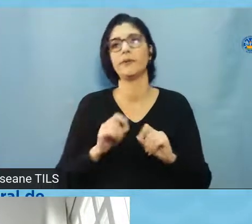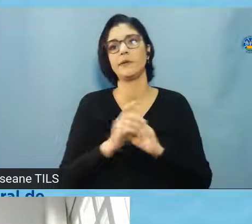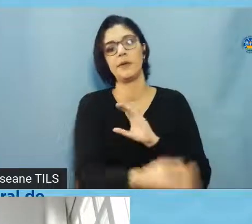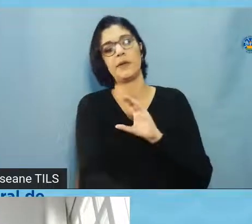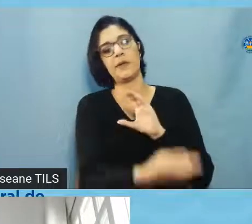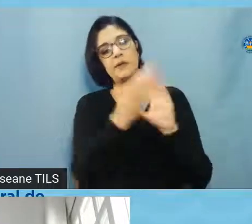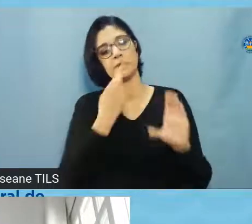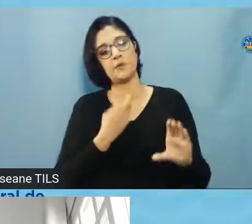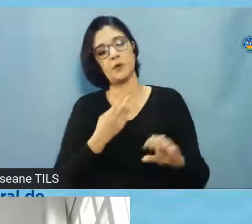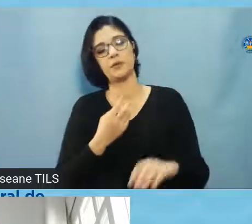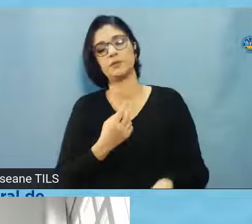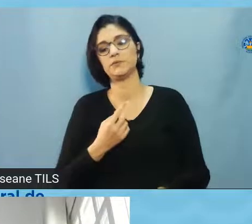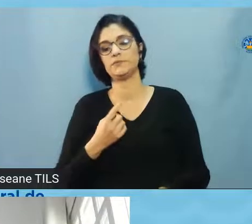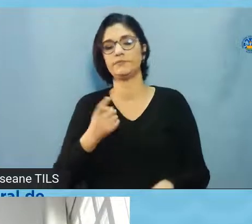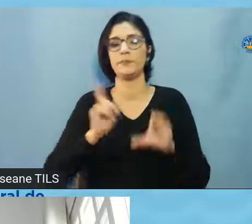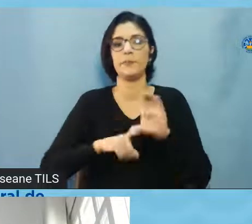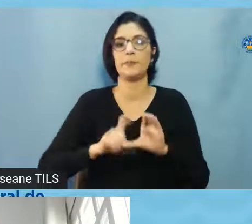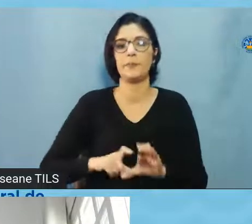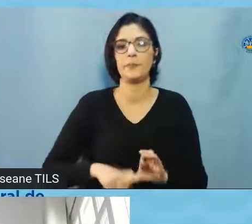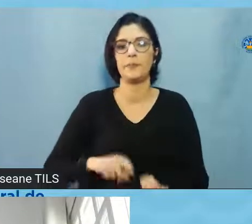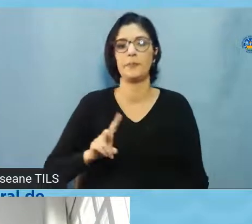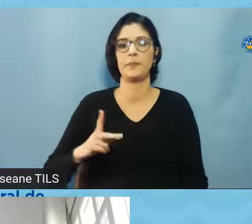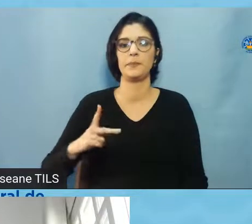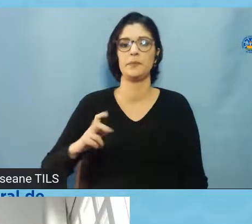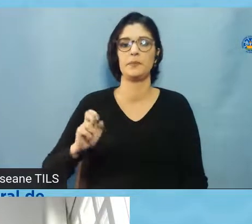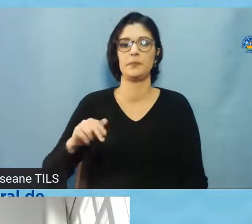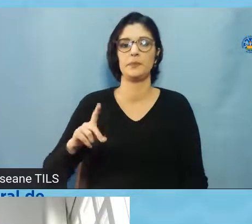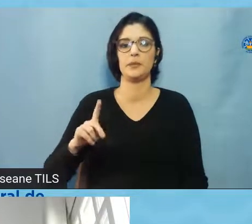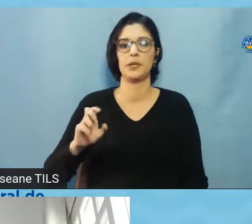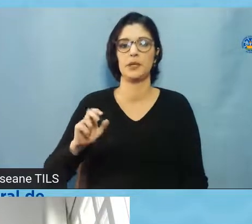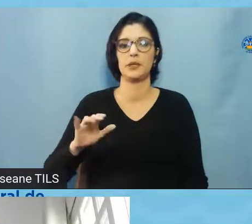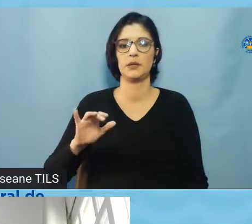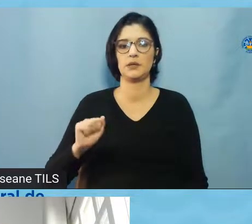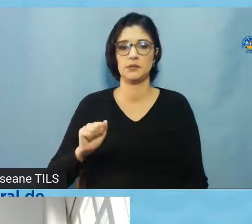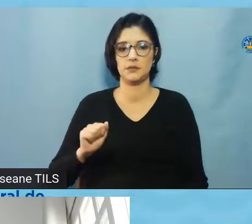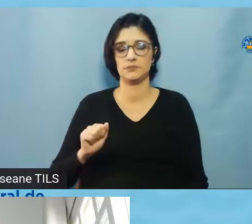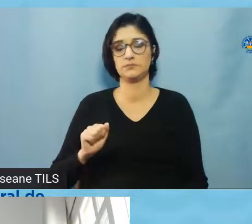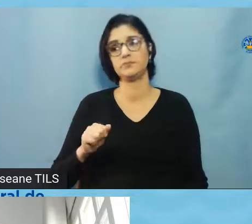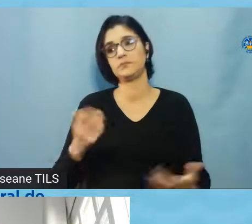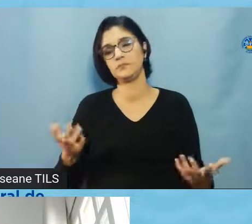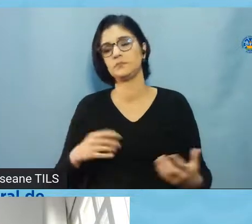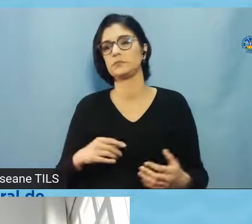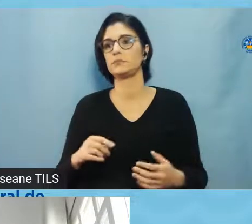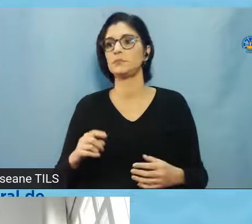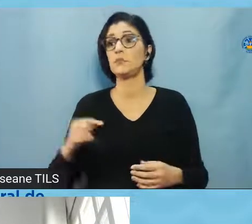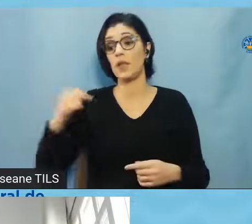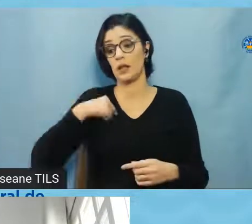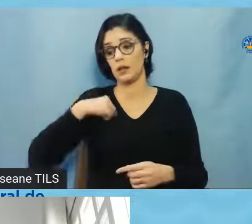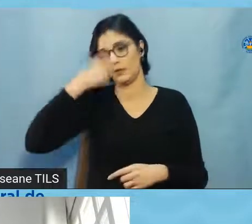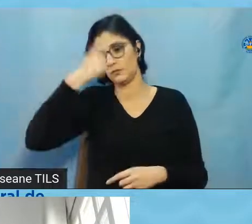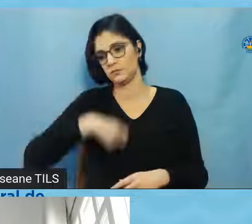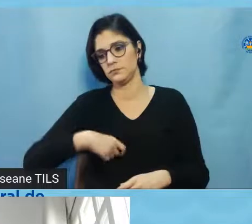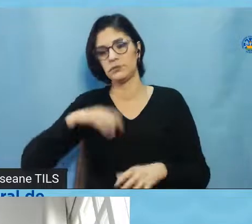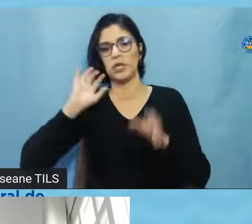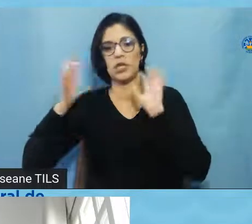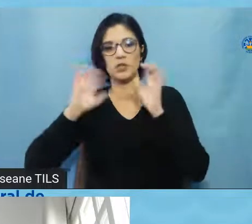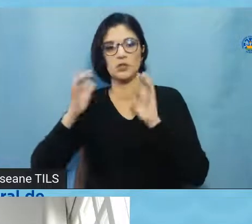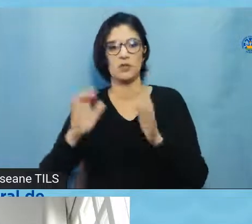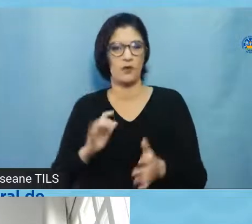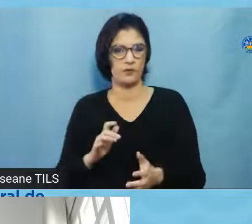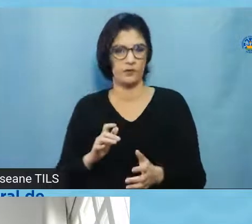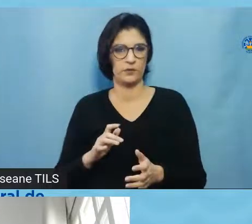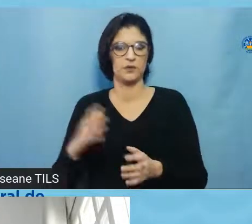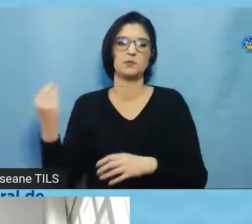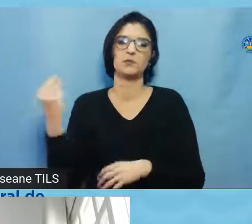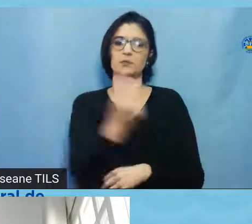pendência e, em geral, na próxima reunião, quando vem com pendência, são coisas resolvíveis, que é difícil um projeto ser negado, ainda